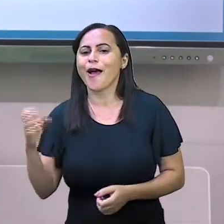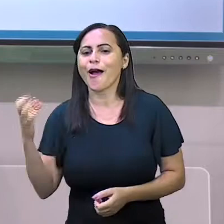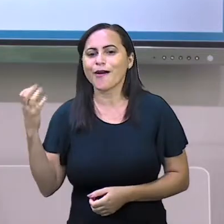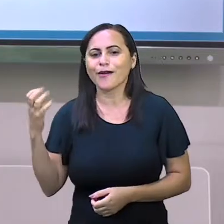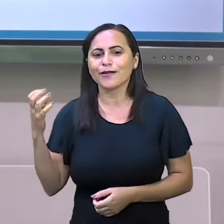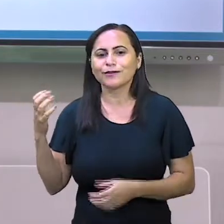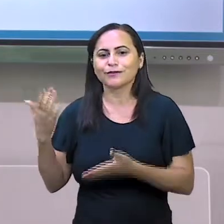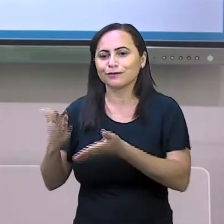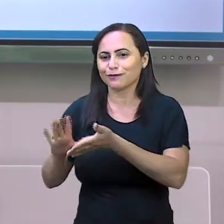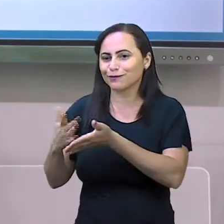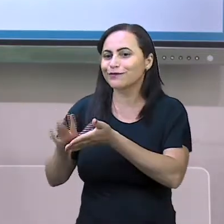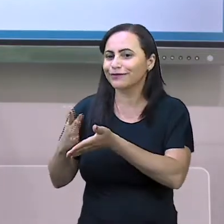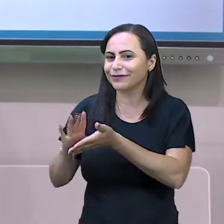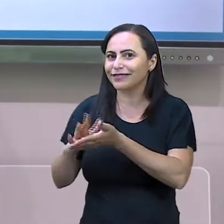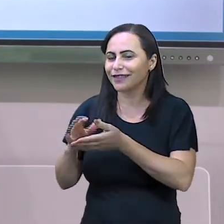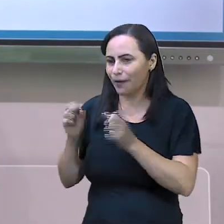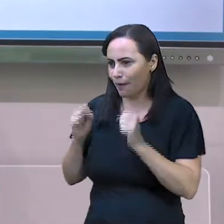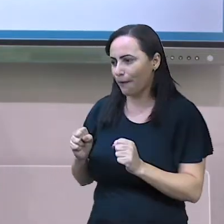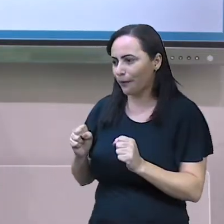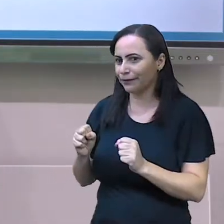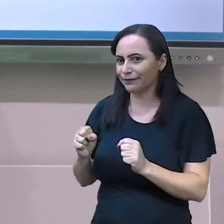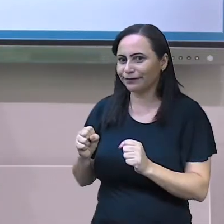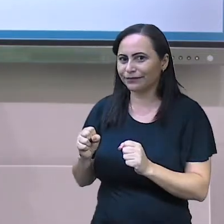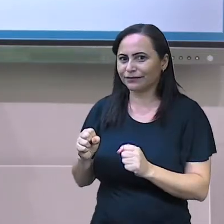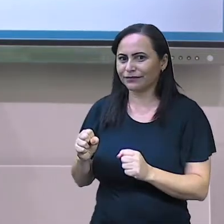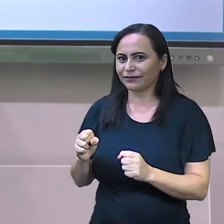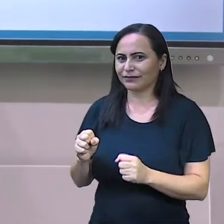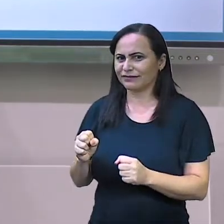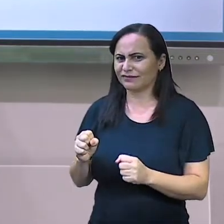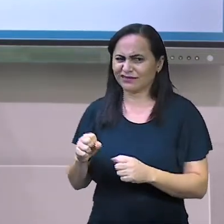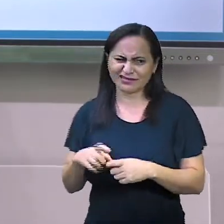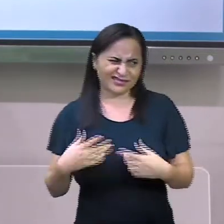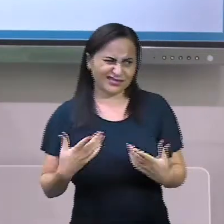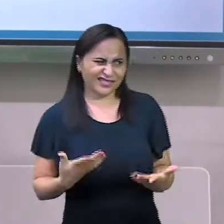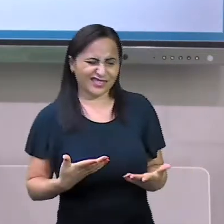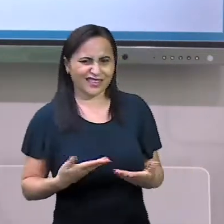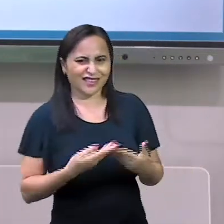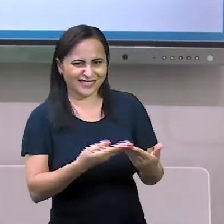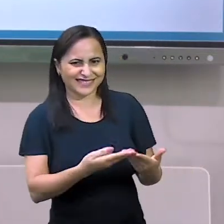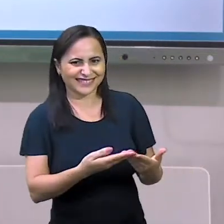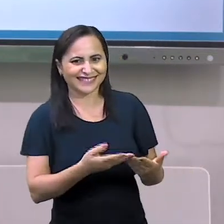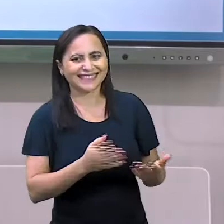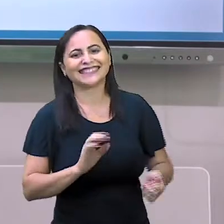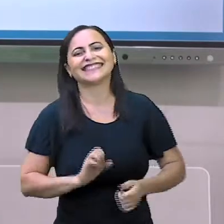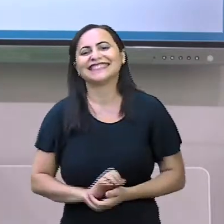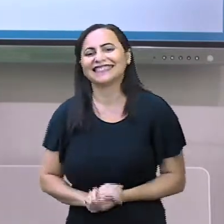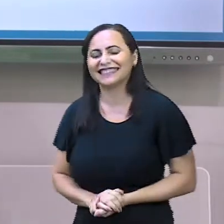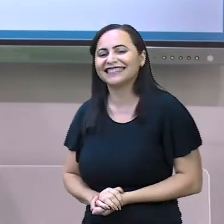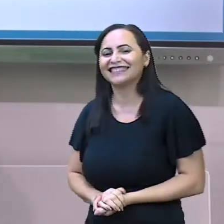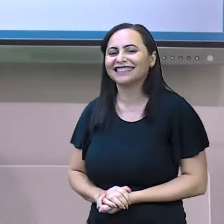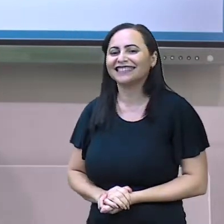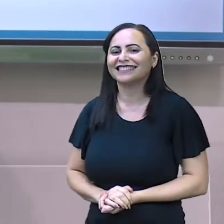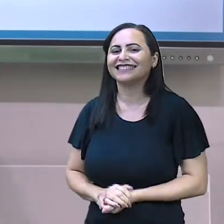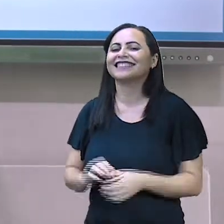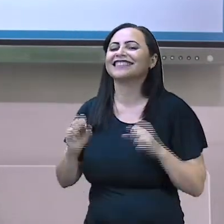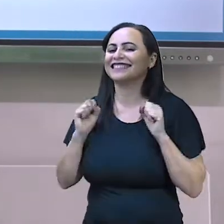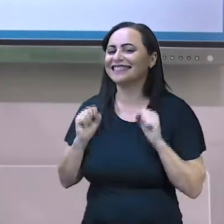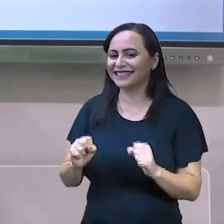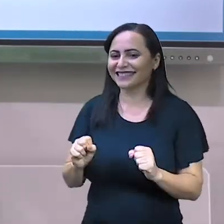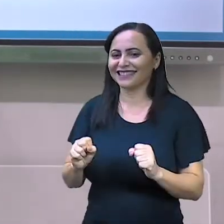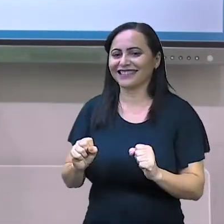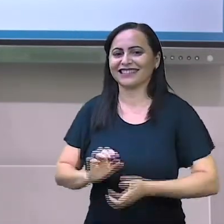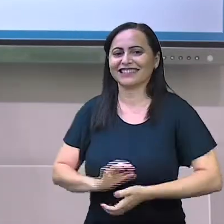Posso ficar com o pandeiro dessa vez? Será que eu dou o pandeiro para ela? Por favor, por favor. Pode!